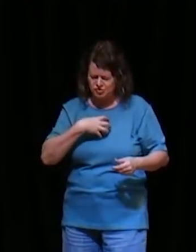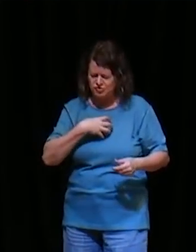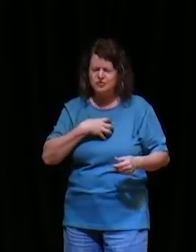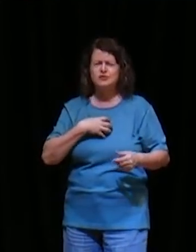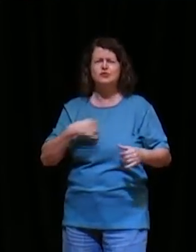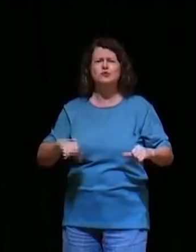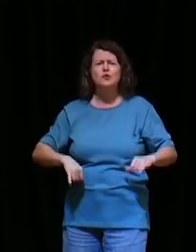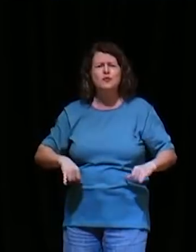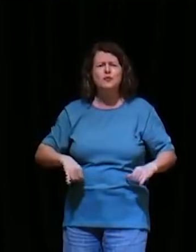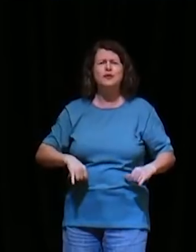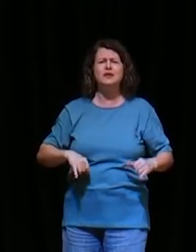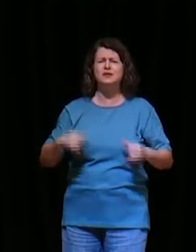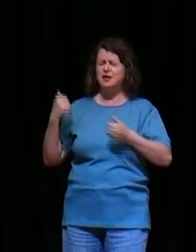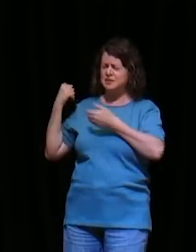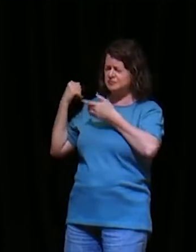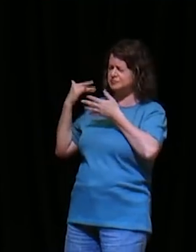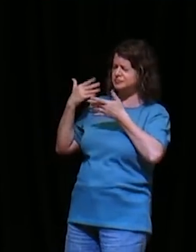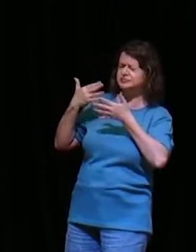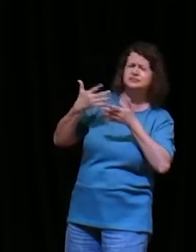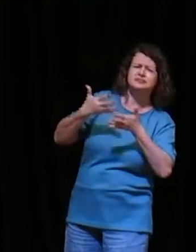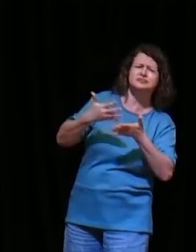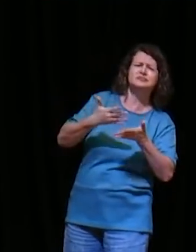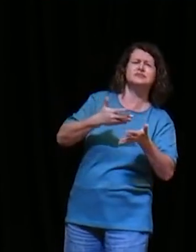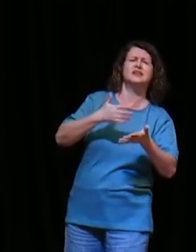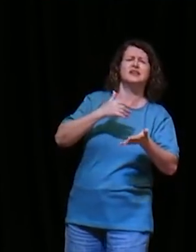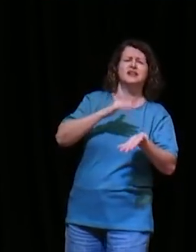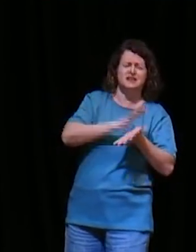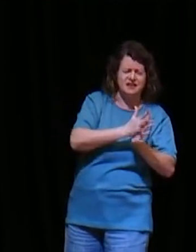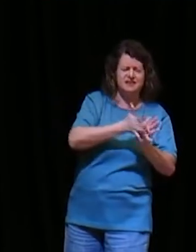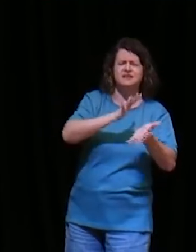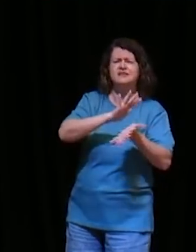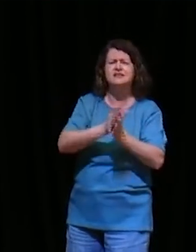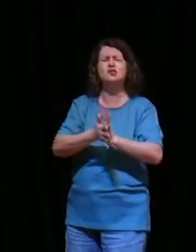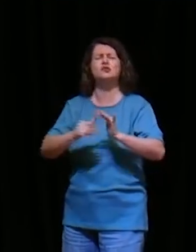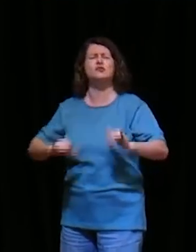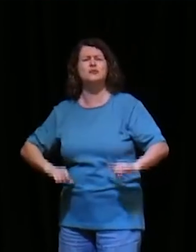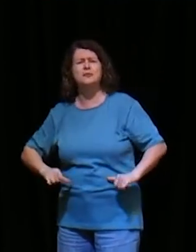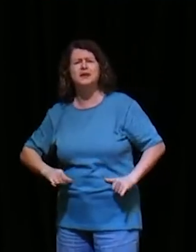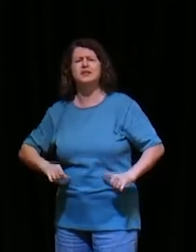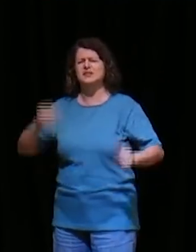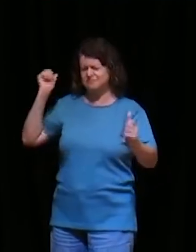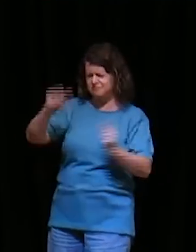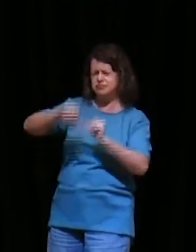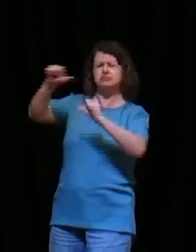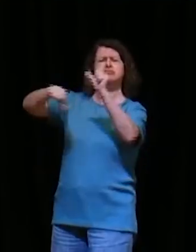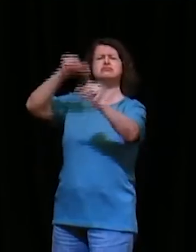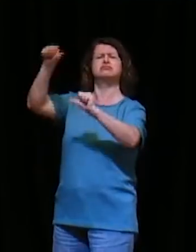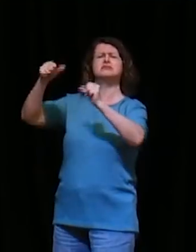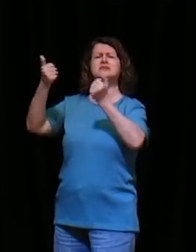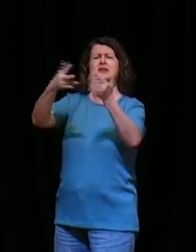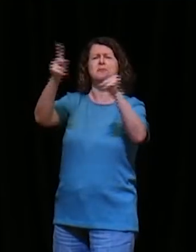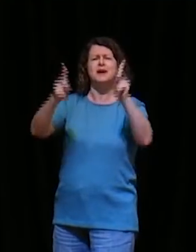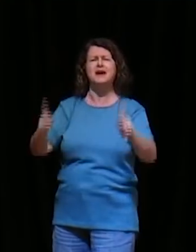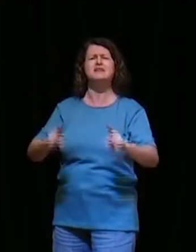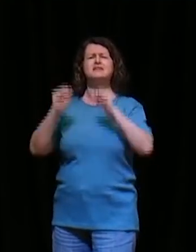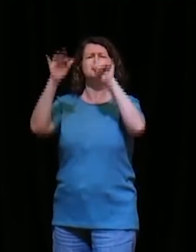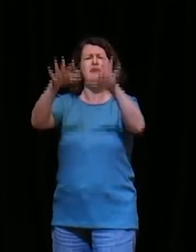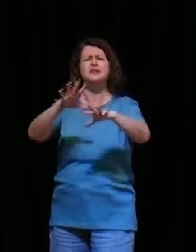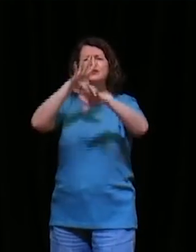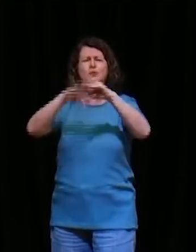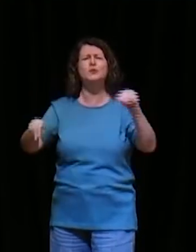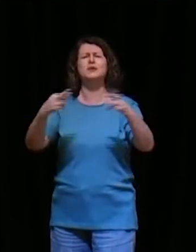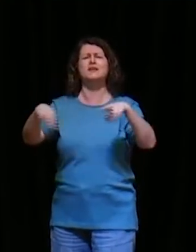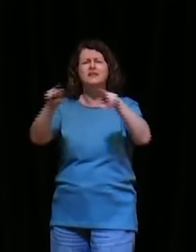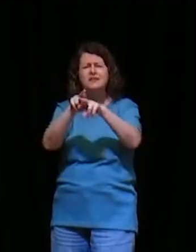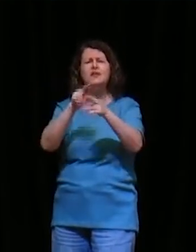toda destruição, todo caos, toda tragédia, seja um restaurado, o Senhor traga paz, traga bênção, traga cura, traga restauração,